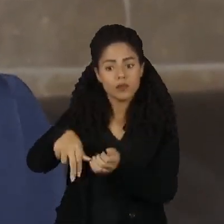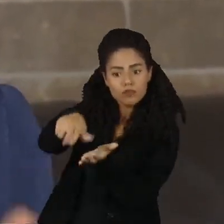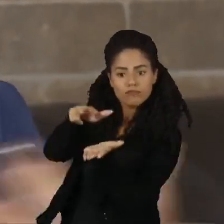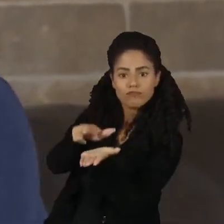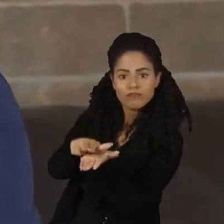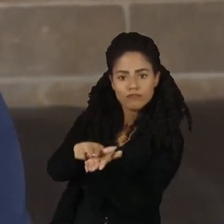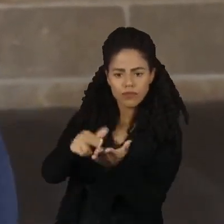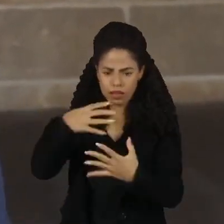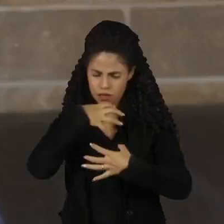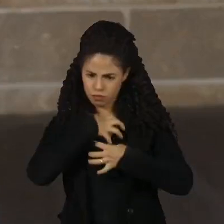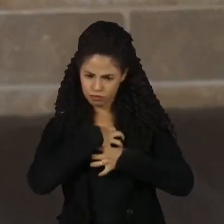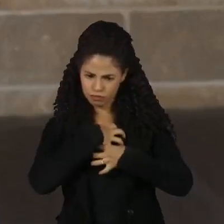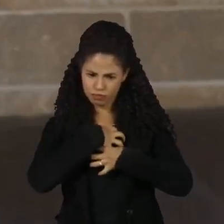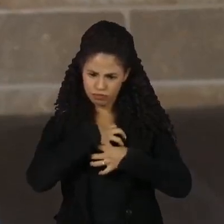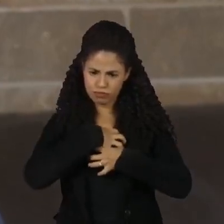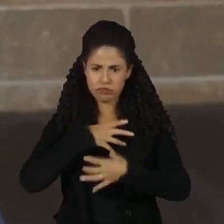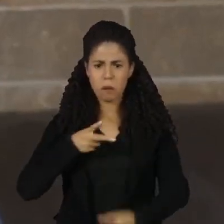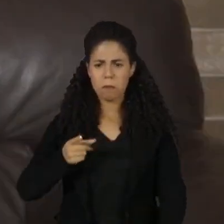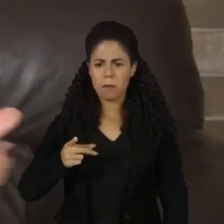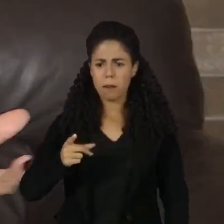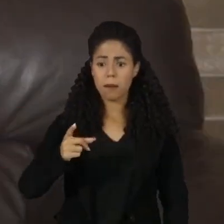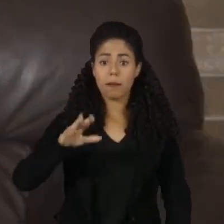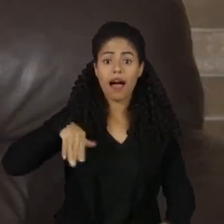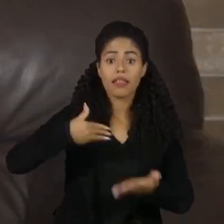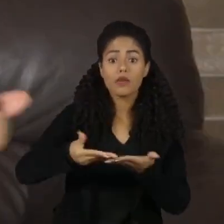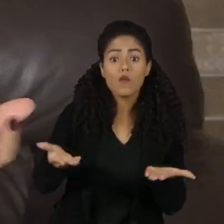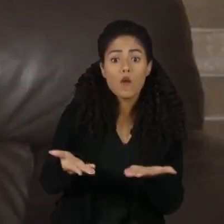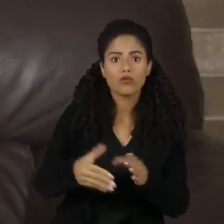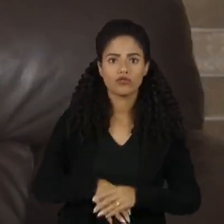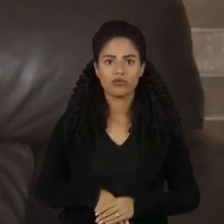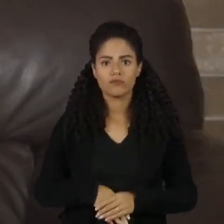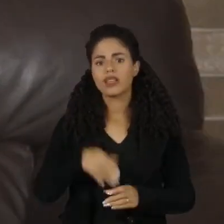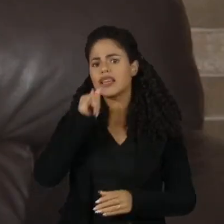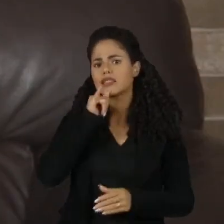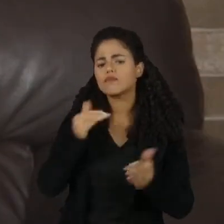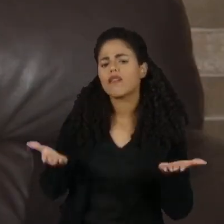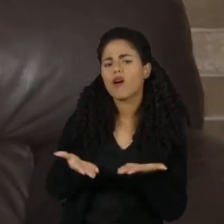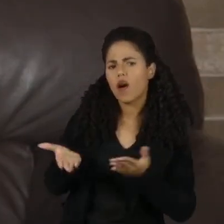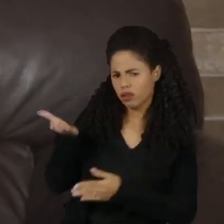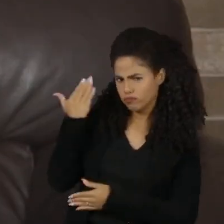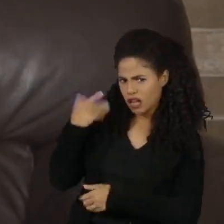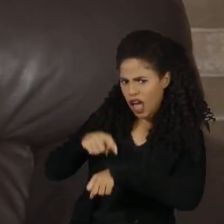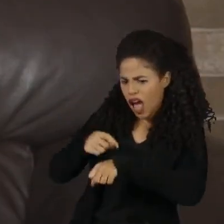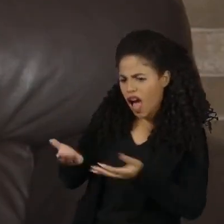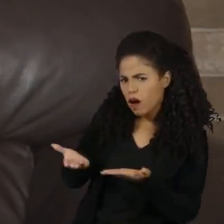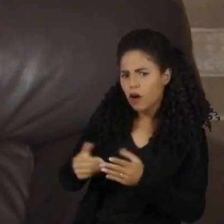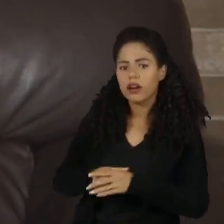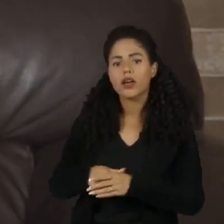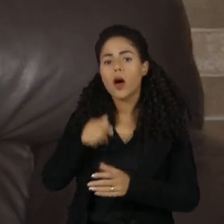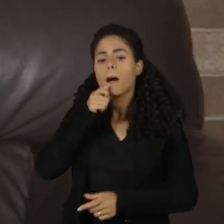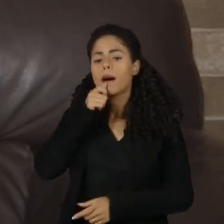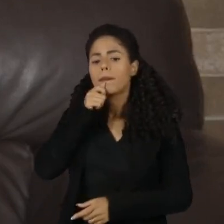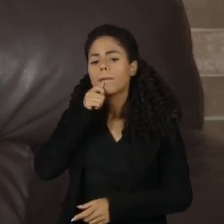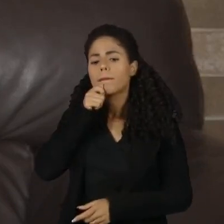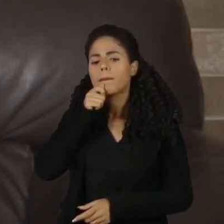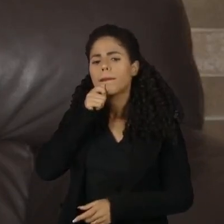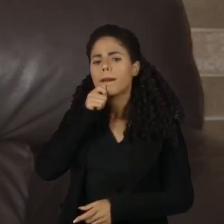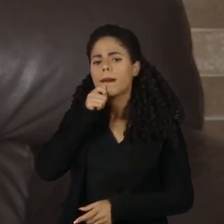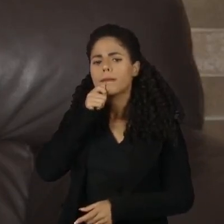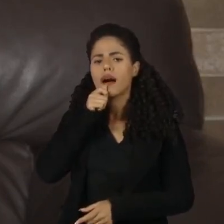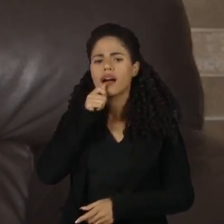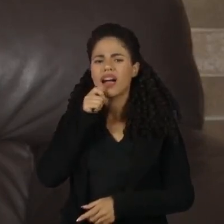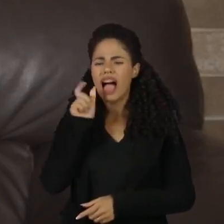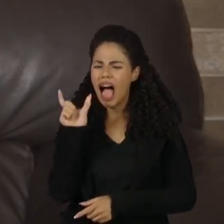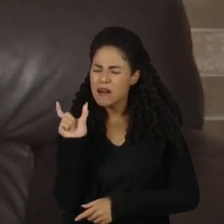Os sintomas, no entanto, duram até hoje. Hoje mesmo, agora há pouco falando por áudio com uma pessoa, me fugiu a palavra.